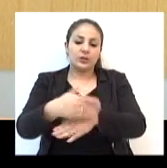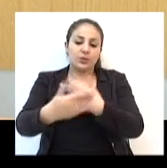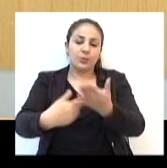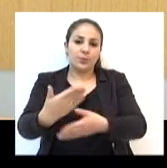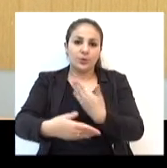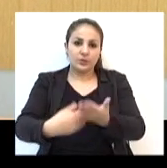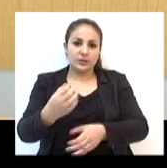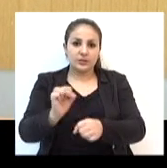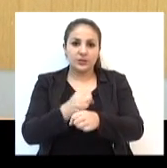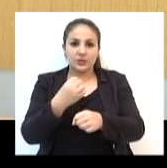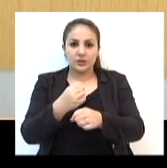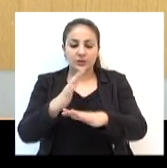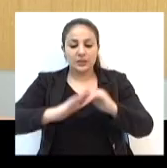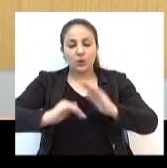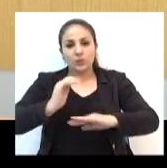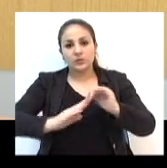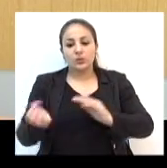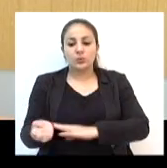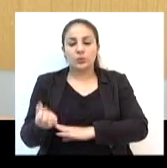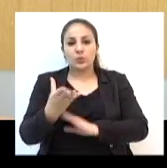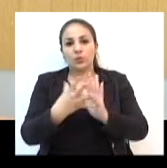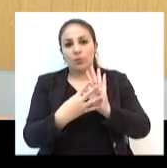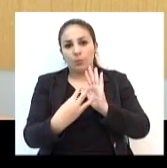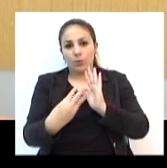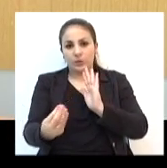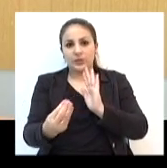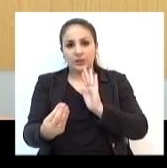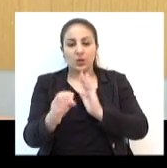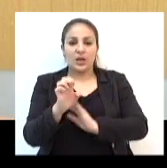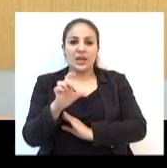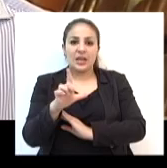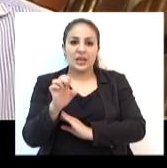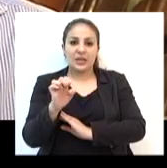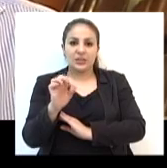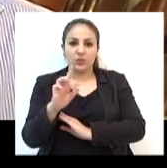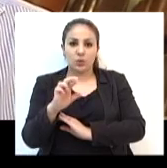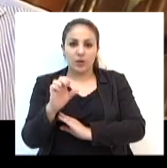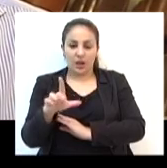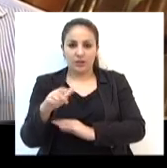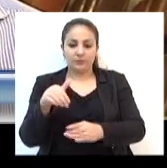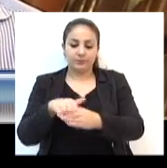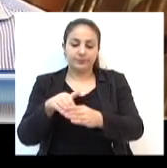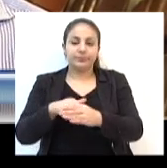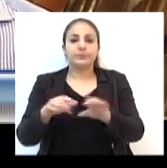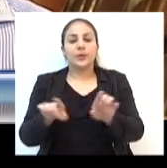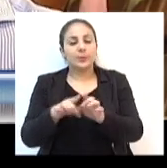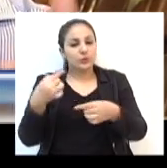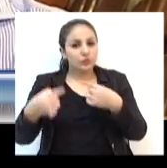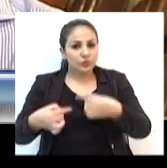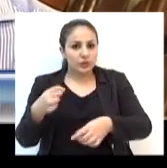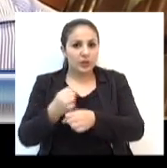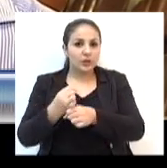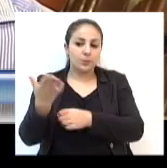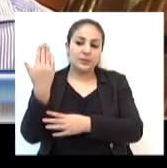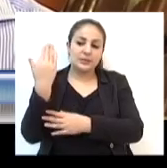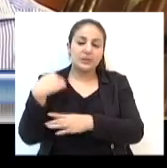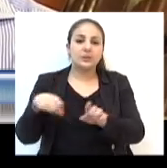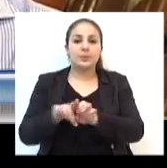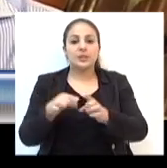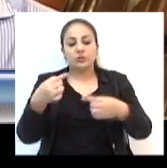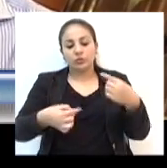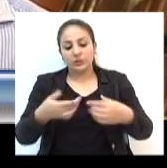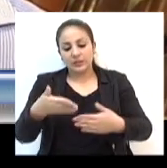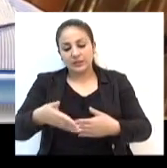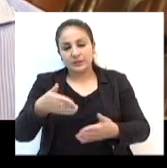com o processo de construção de um novo modelo eleitoral. Discutimos já o ano passado, estamos discutindo este ano